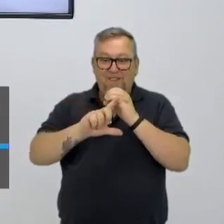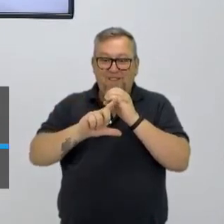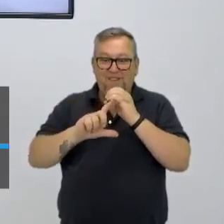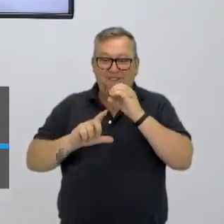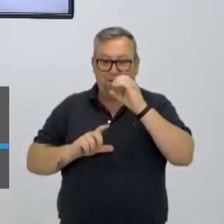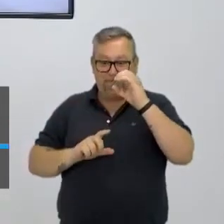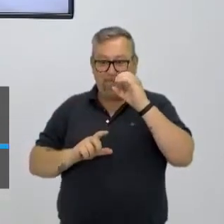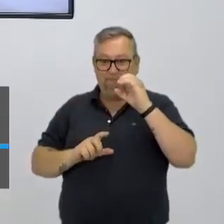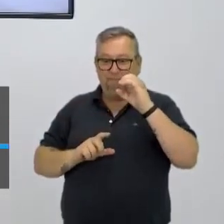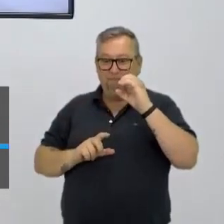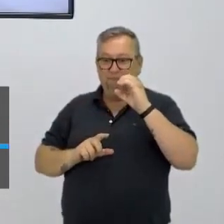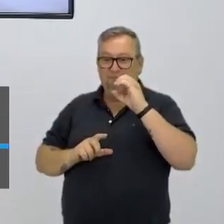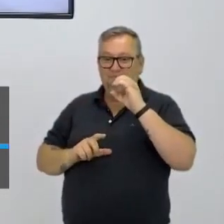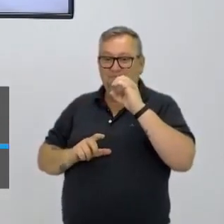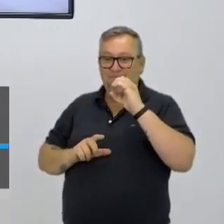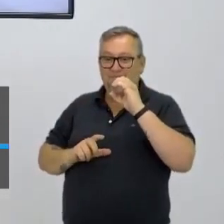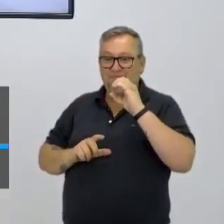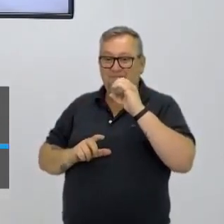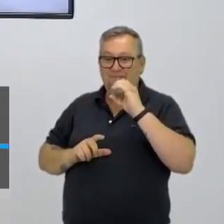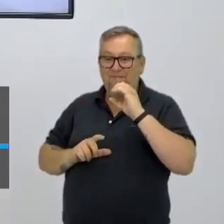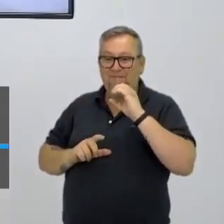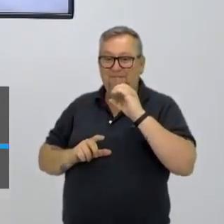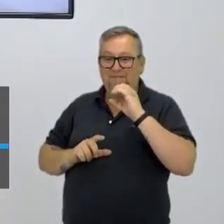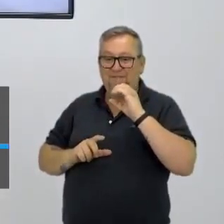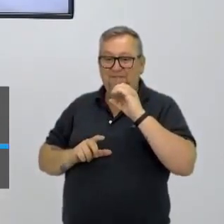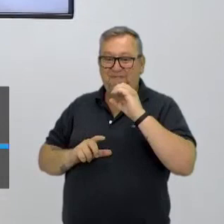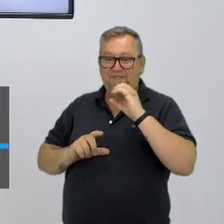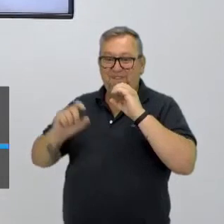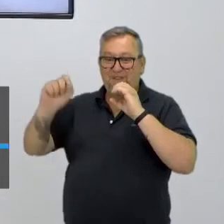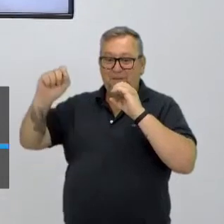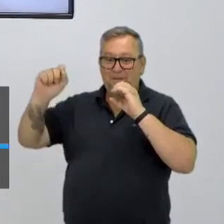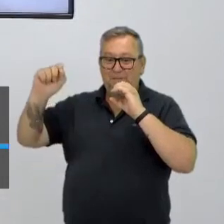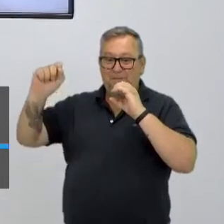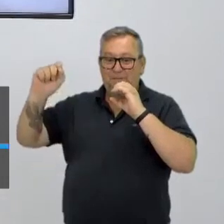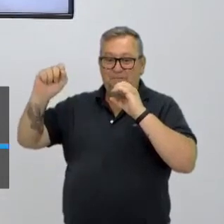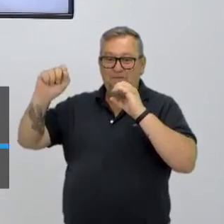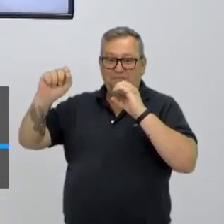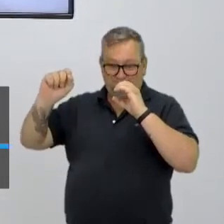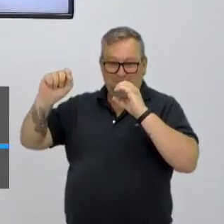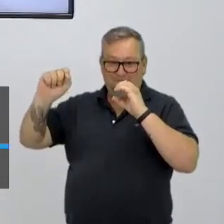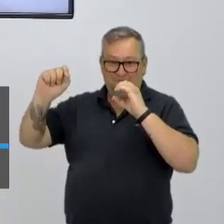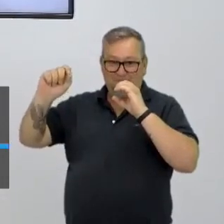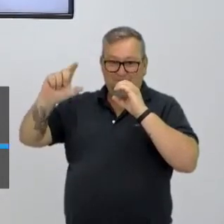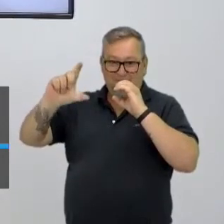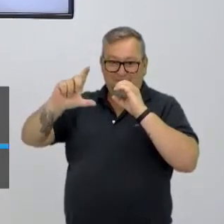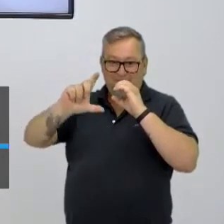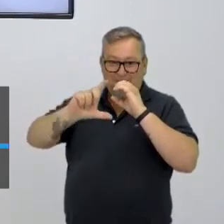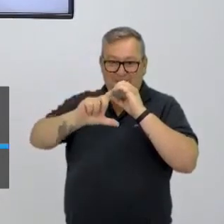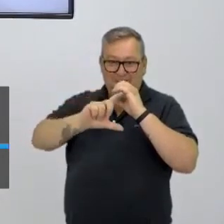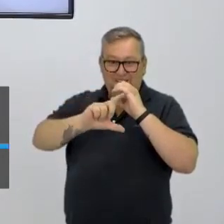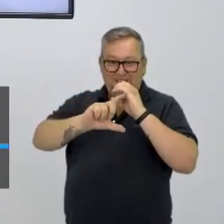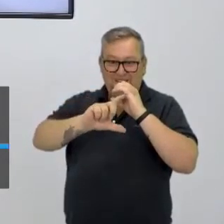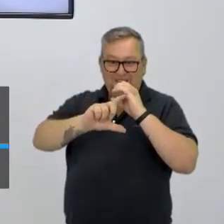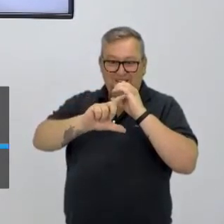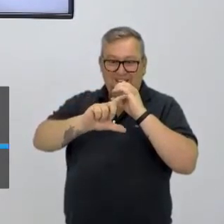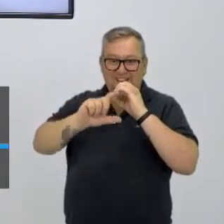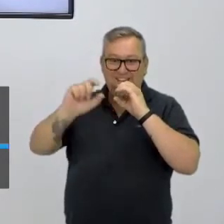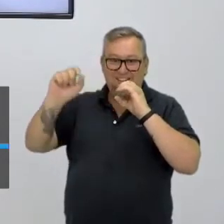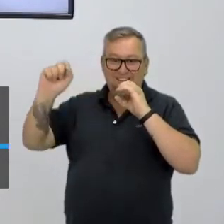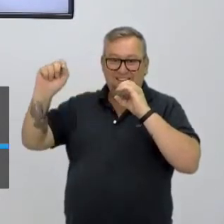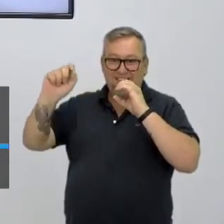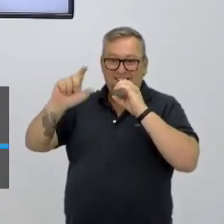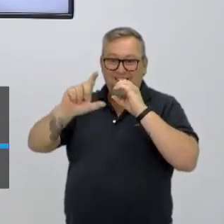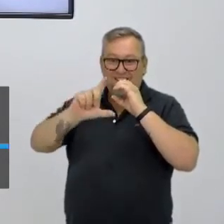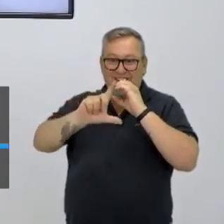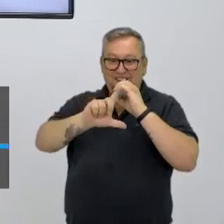Vamos lá, magno aprendendo, então. Assim, carbono, é isso, será? Ah, é o carbono. Aí,